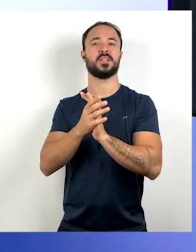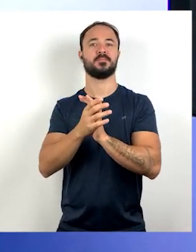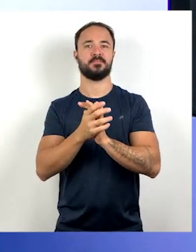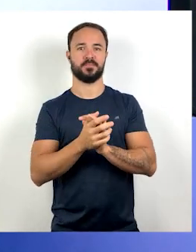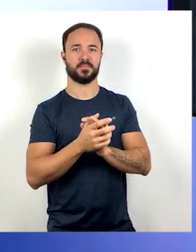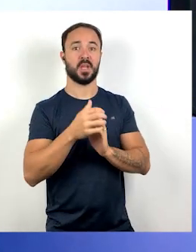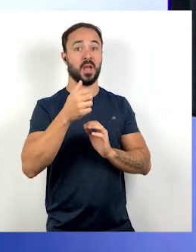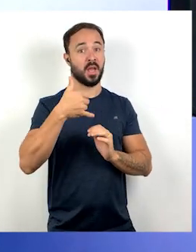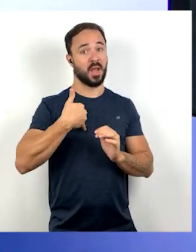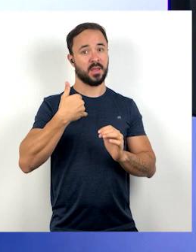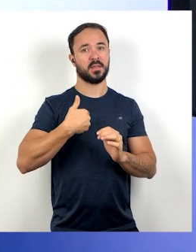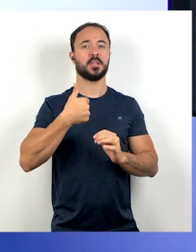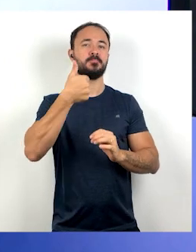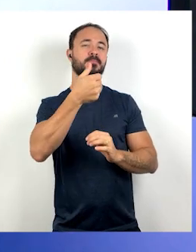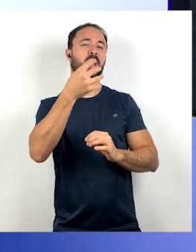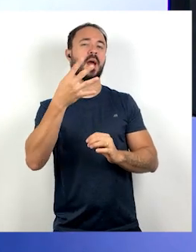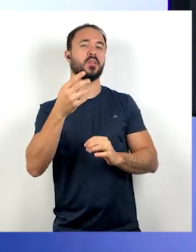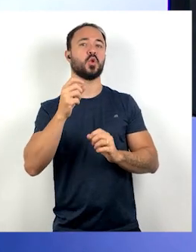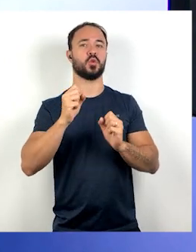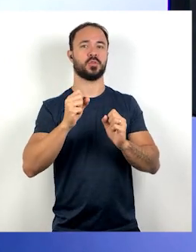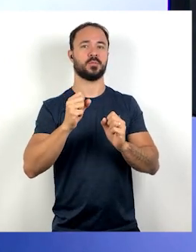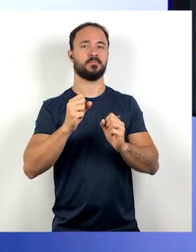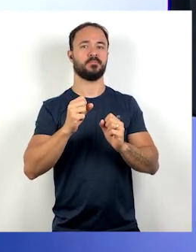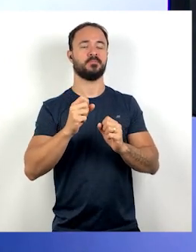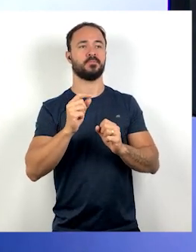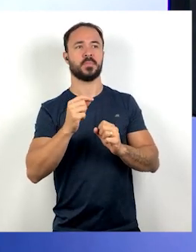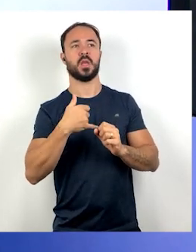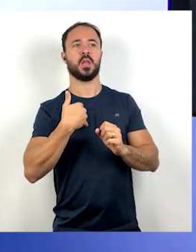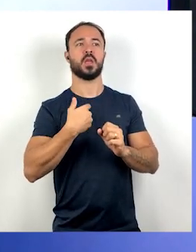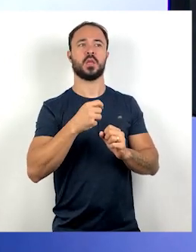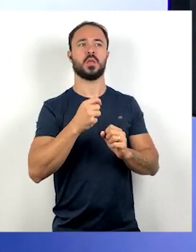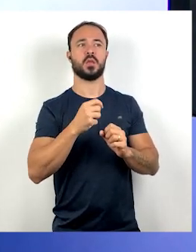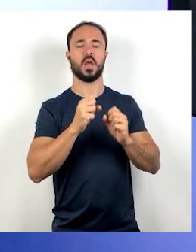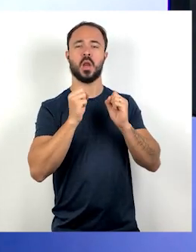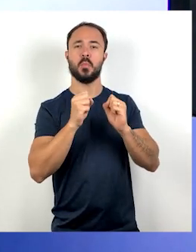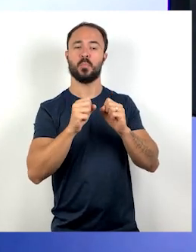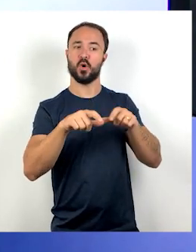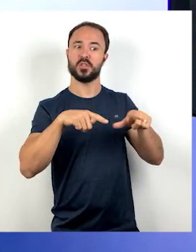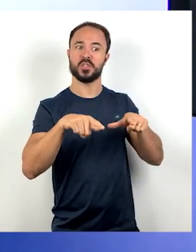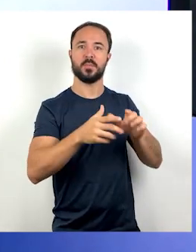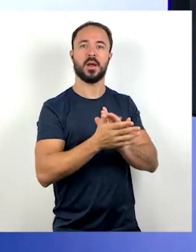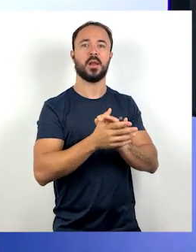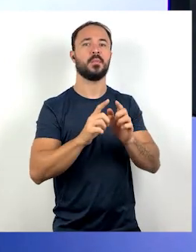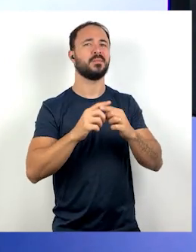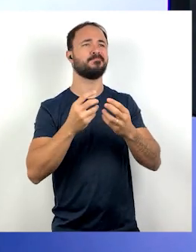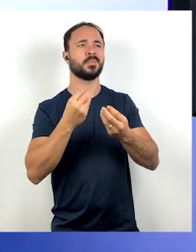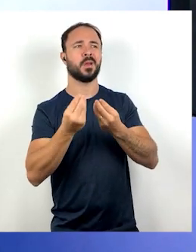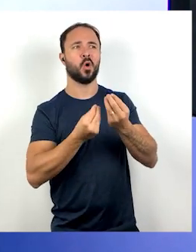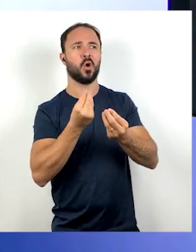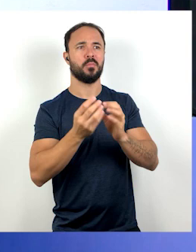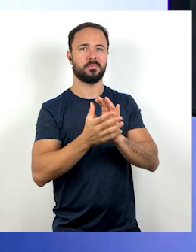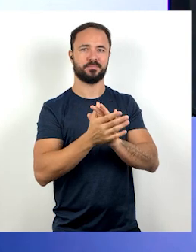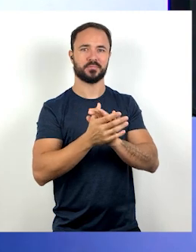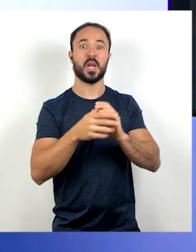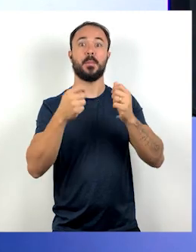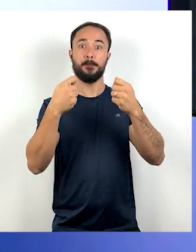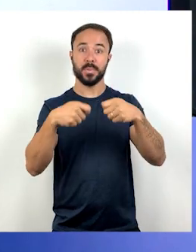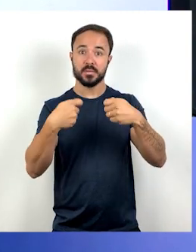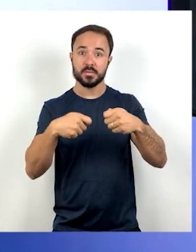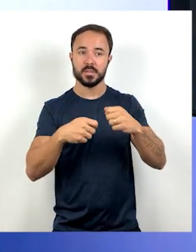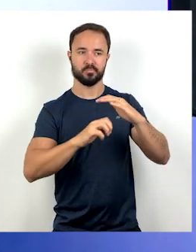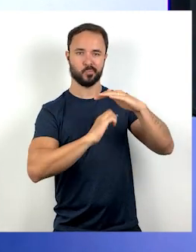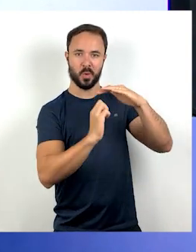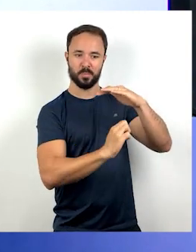o jovem trabalhe, né? Mas que trabalho é esse? Ele vai ser contratado por uma empresa, onde ele vai se